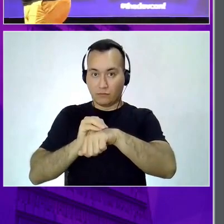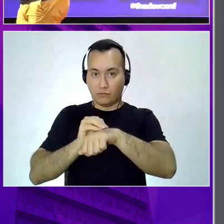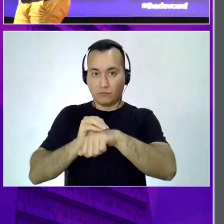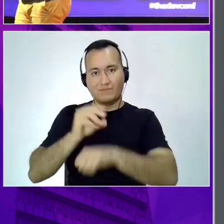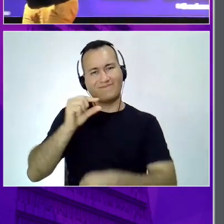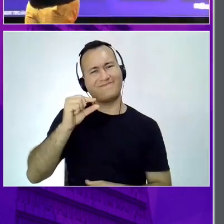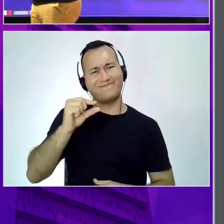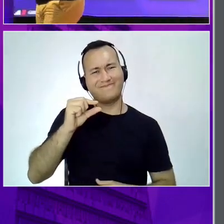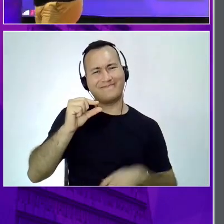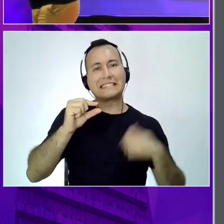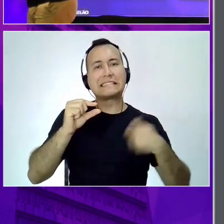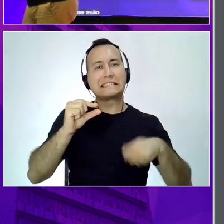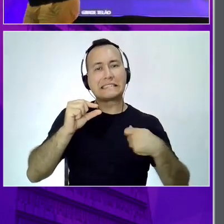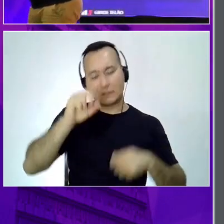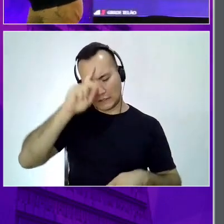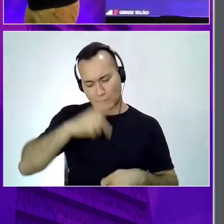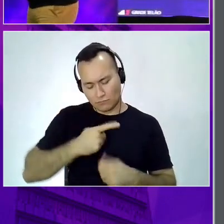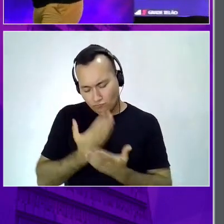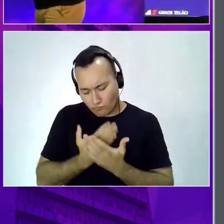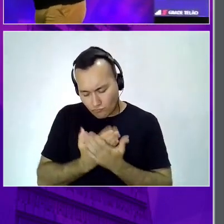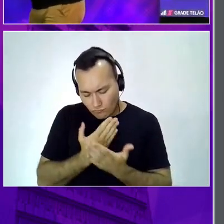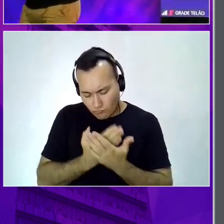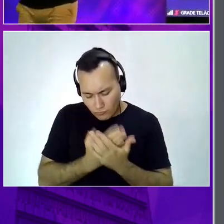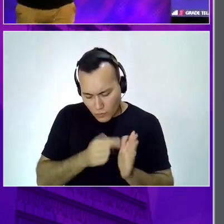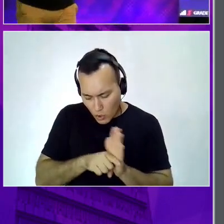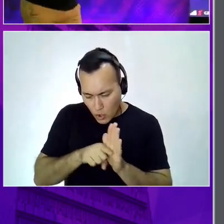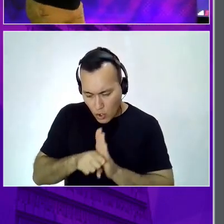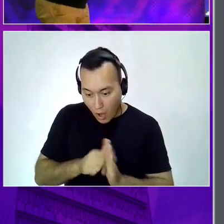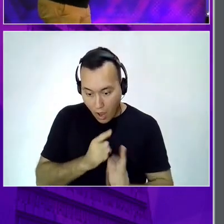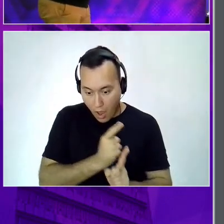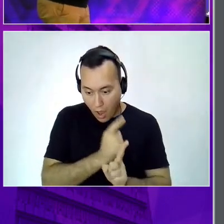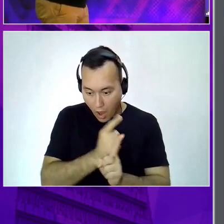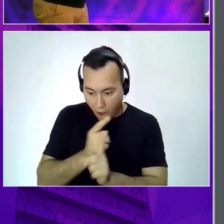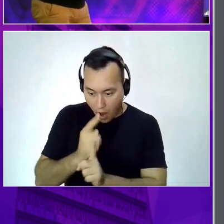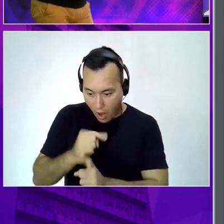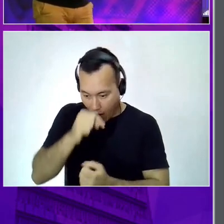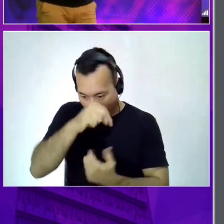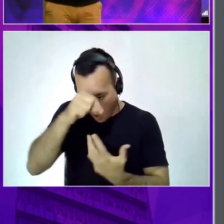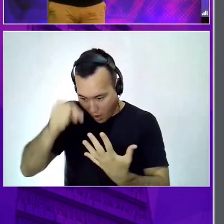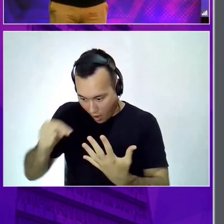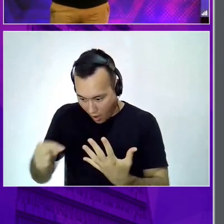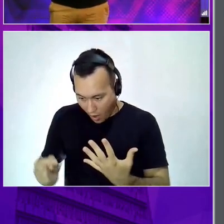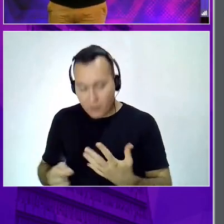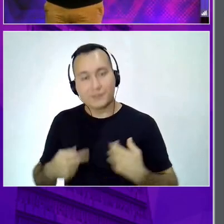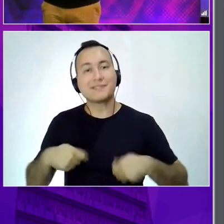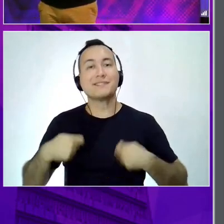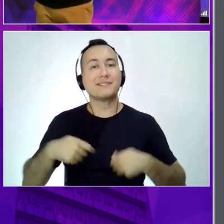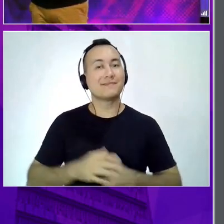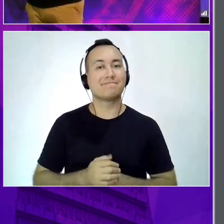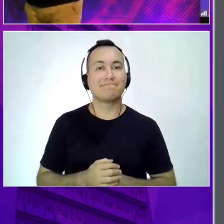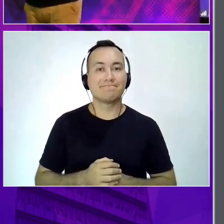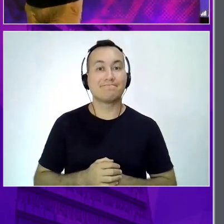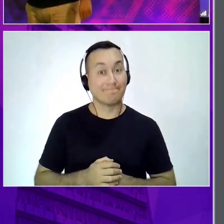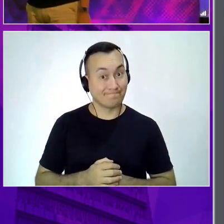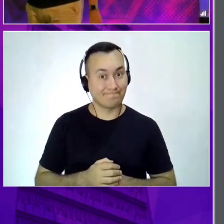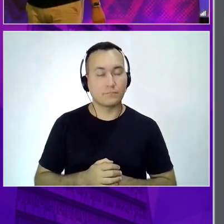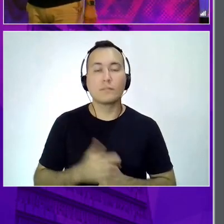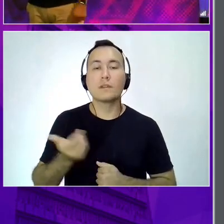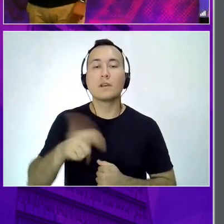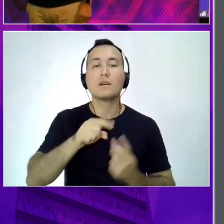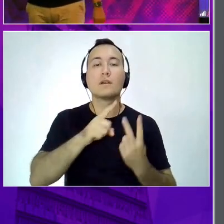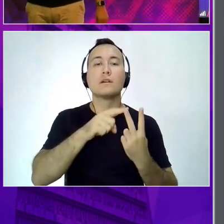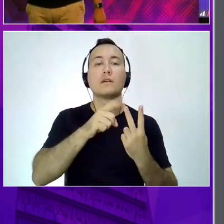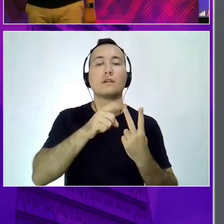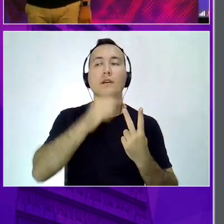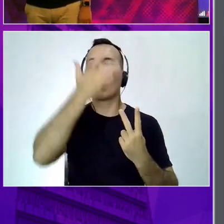melhor, saber quem eu sou. Depois, cosmovisão, a visão do mundo, como as outras pessoas enxergam aquilo